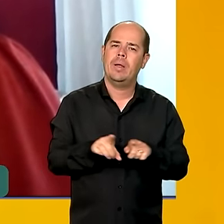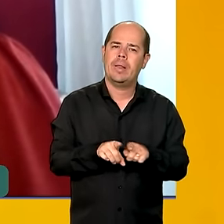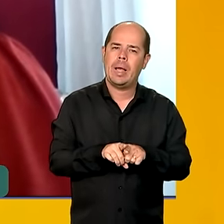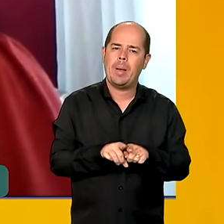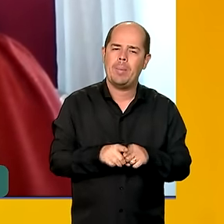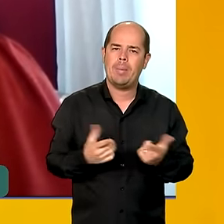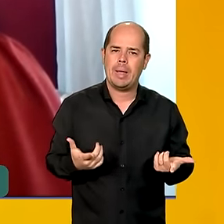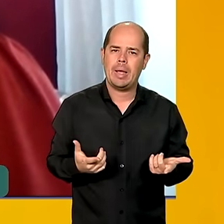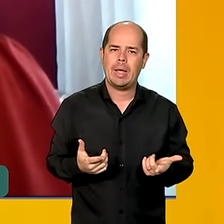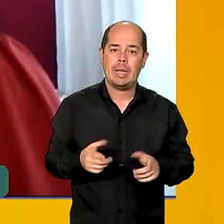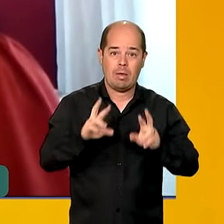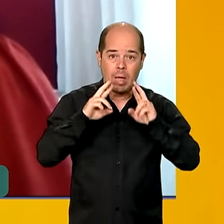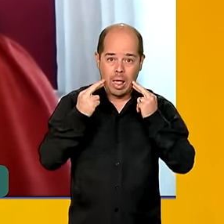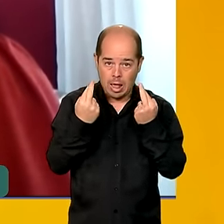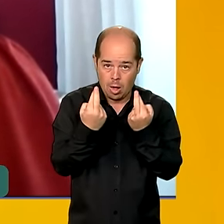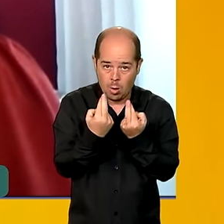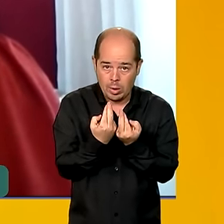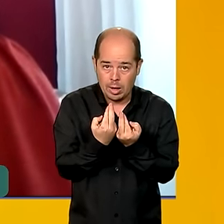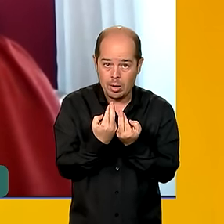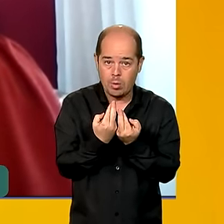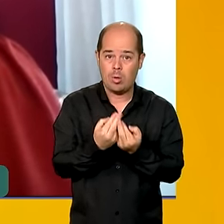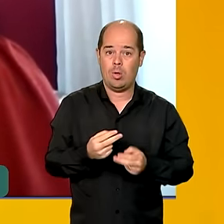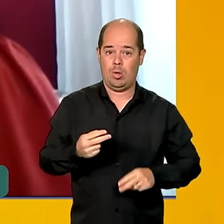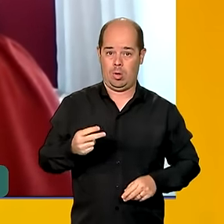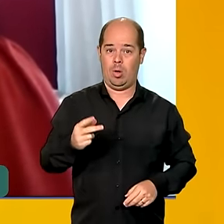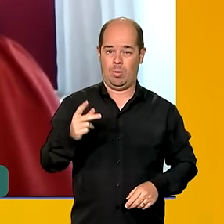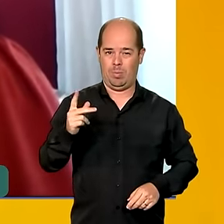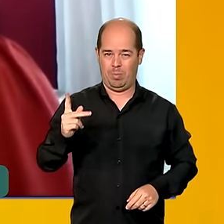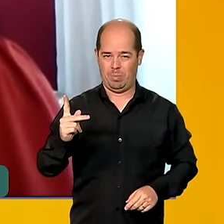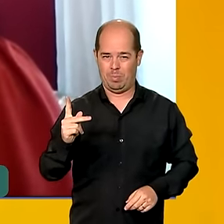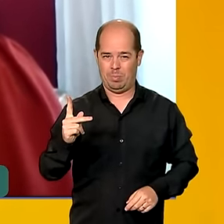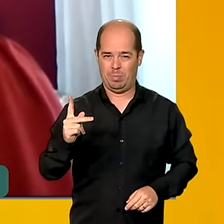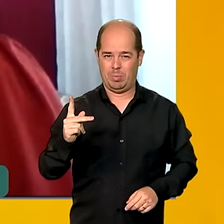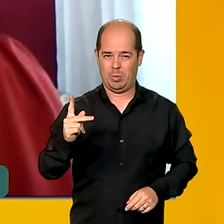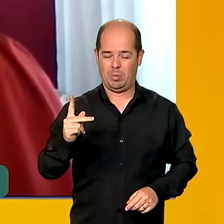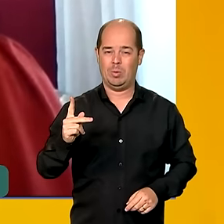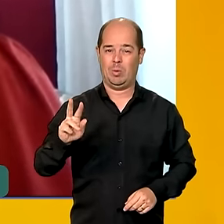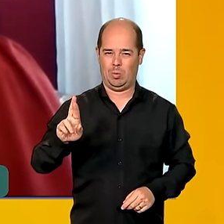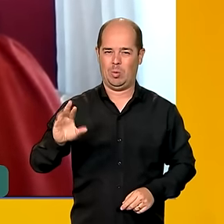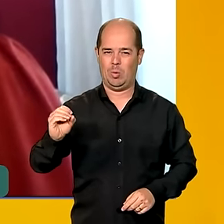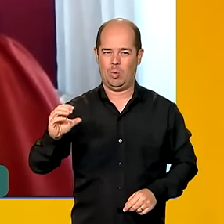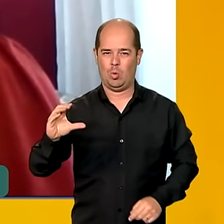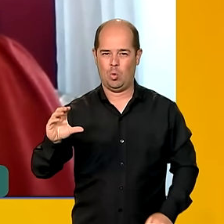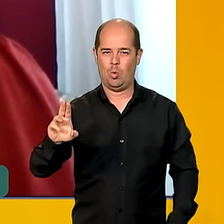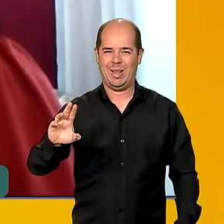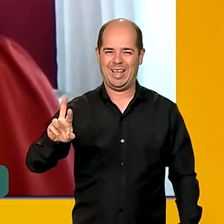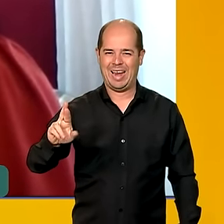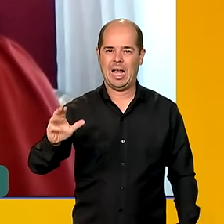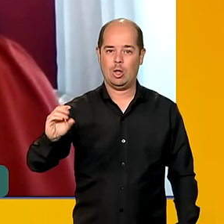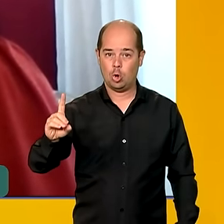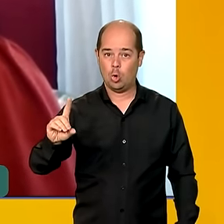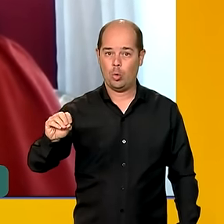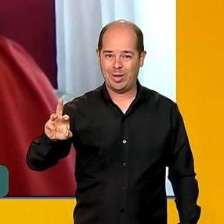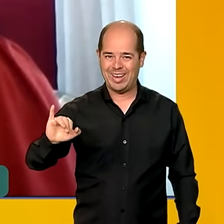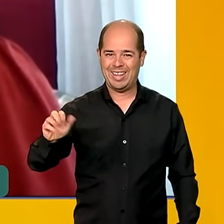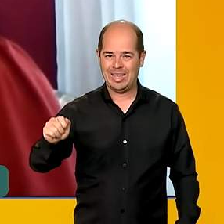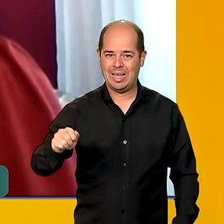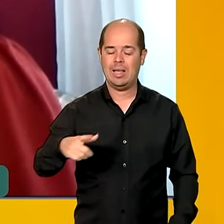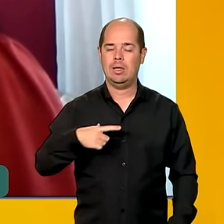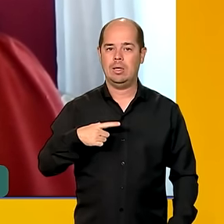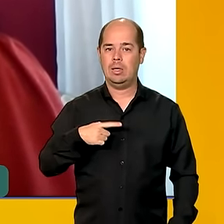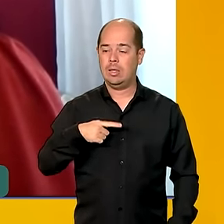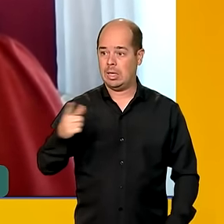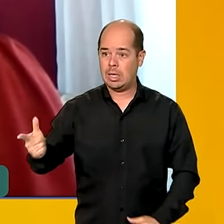reunião com a Procuradoria Geral do Município de Porto Alegre, que procurou o escritório. Nós conseguimos agilizar empréstimos para Porto